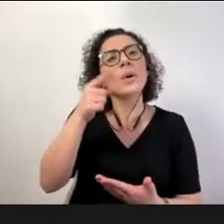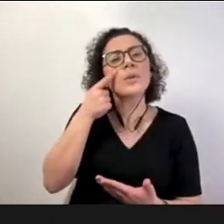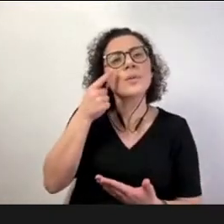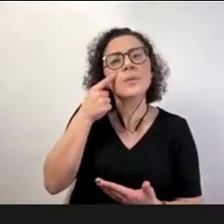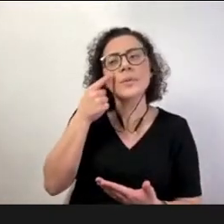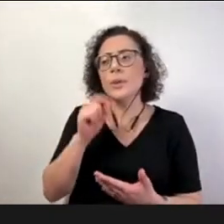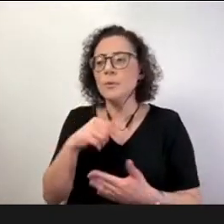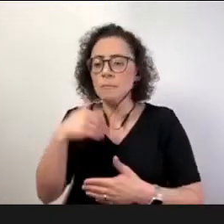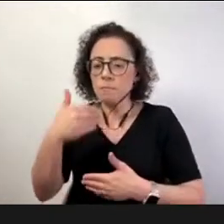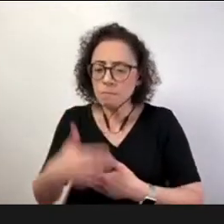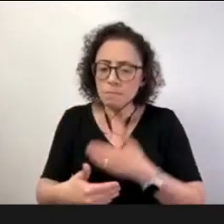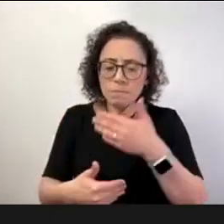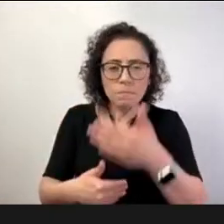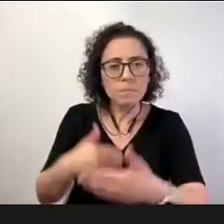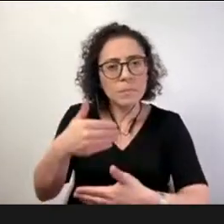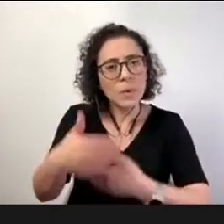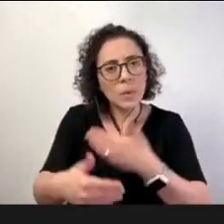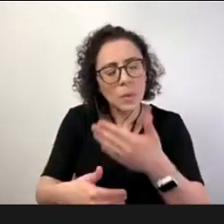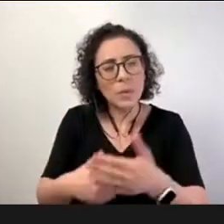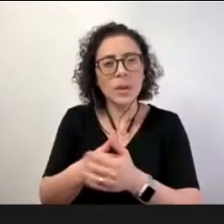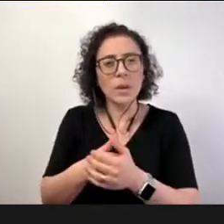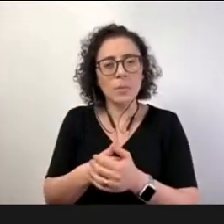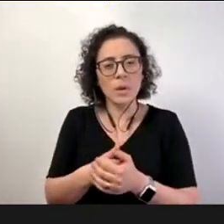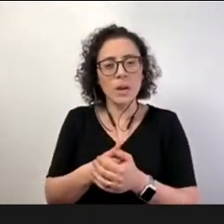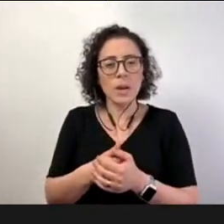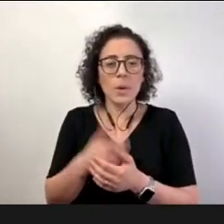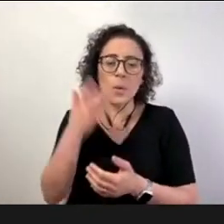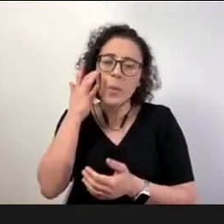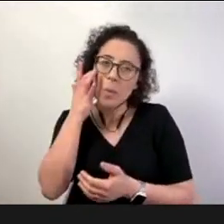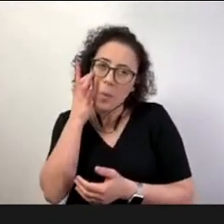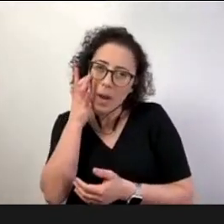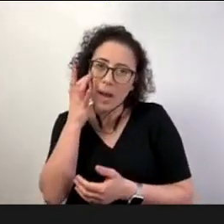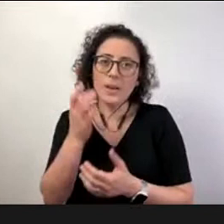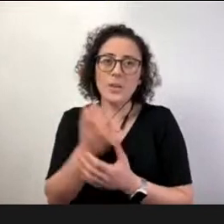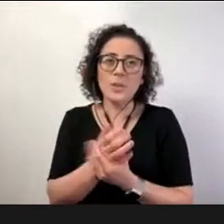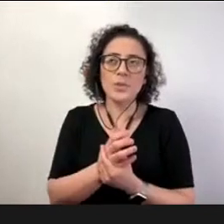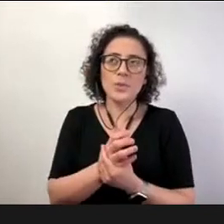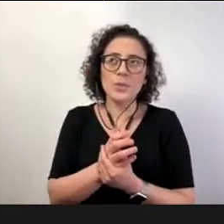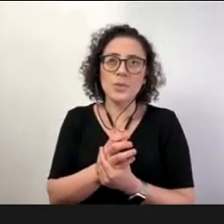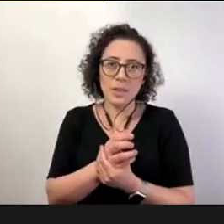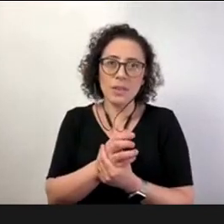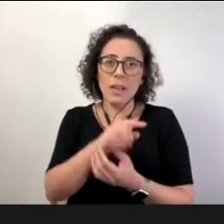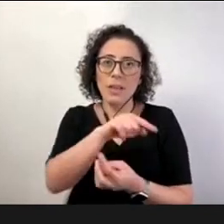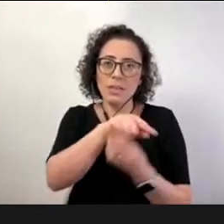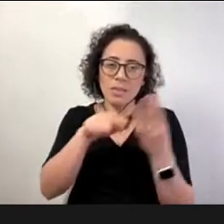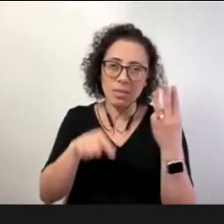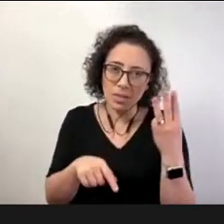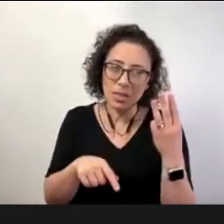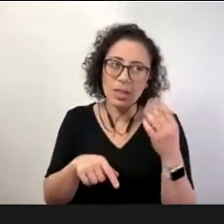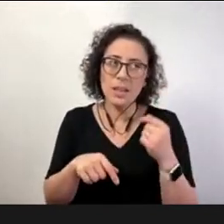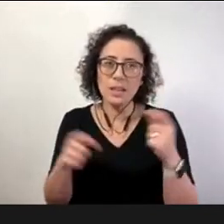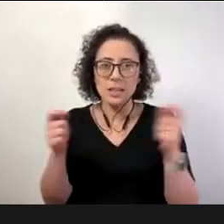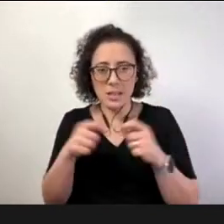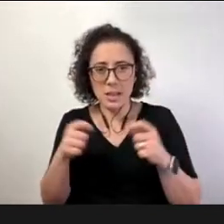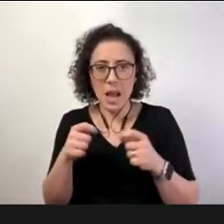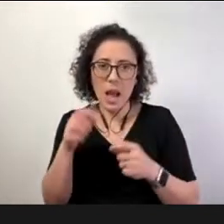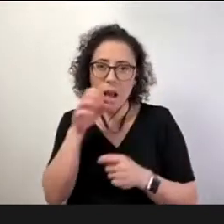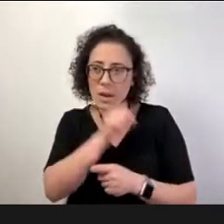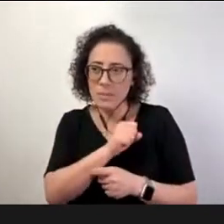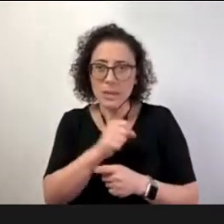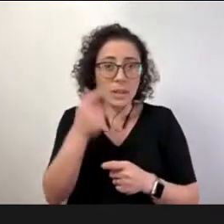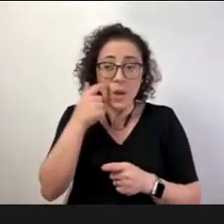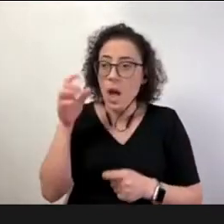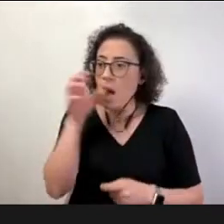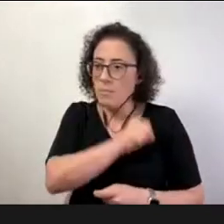e aí acho que vou acabar vou abordar os três níveis a gente rapidamente tentou organizar